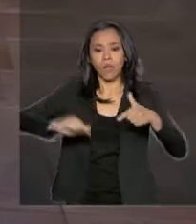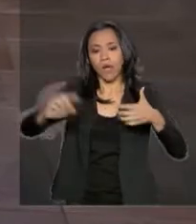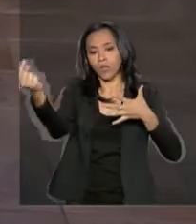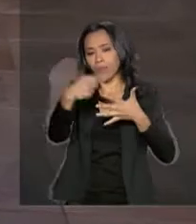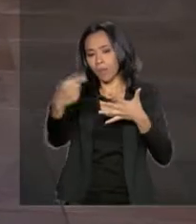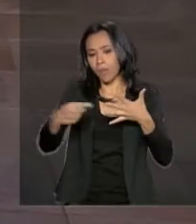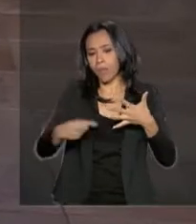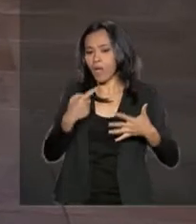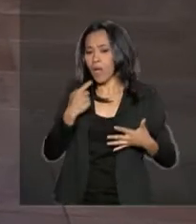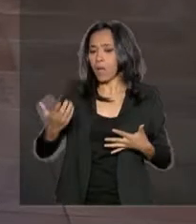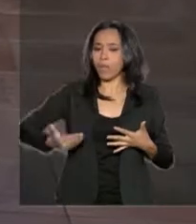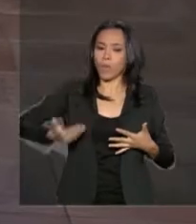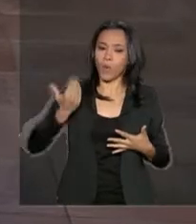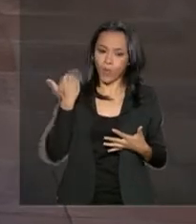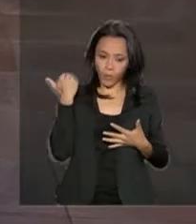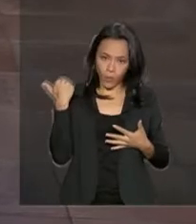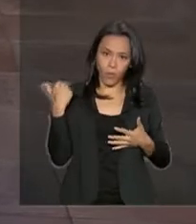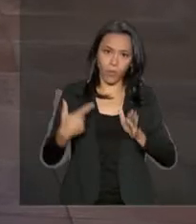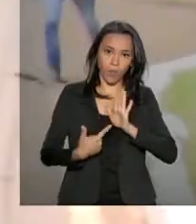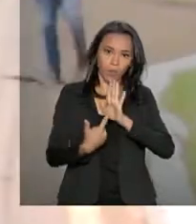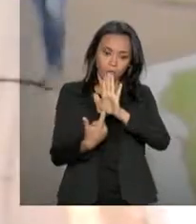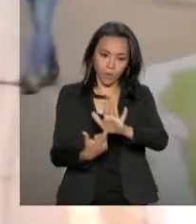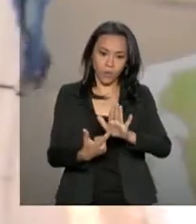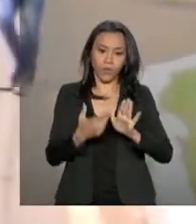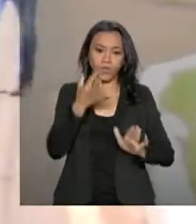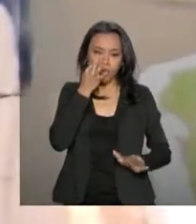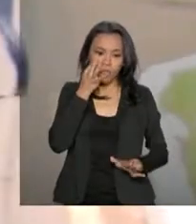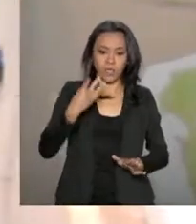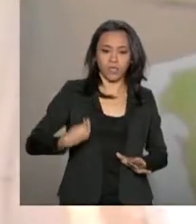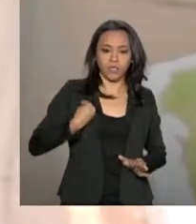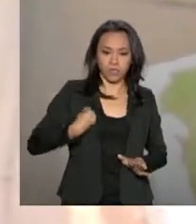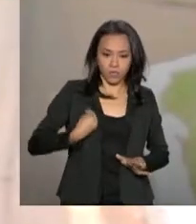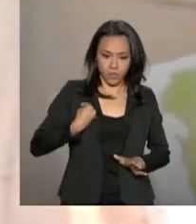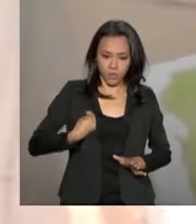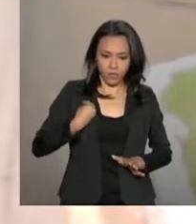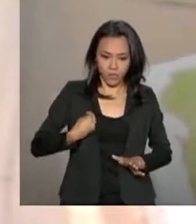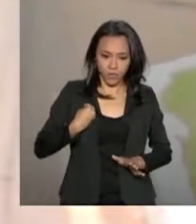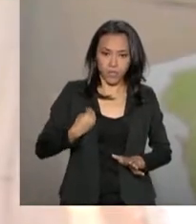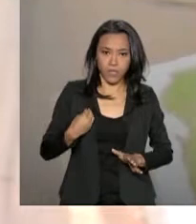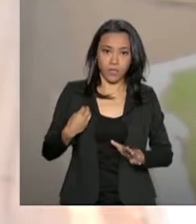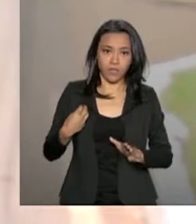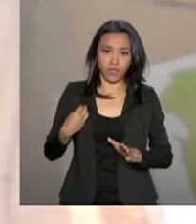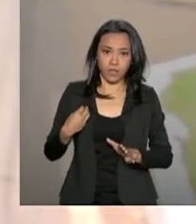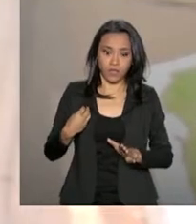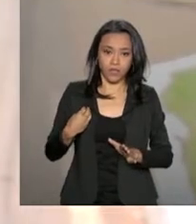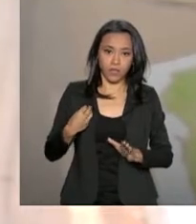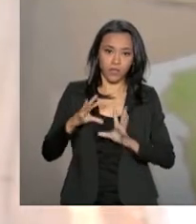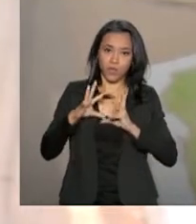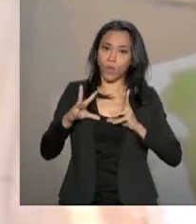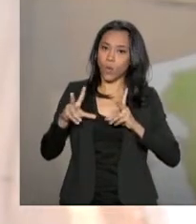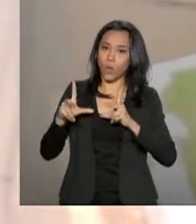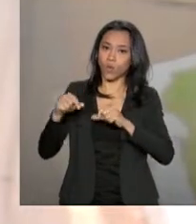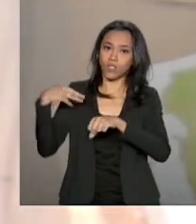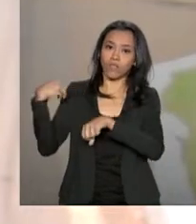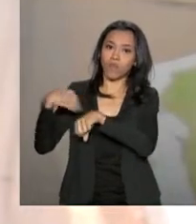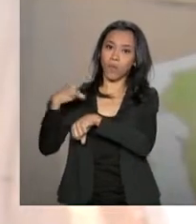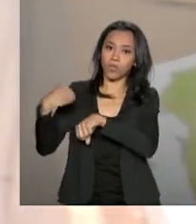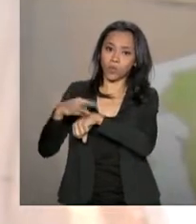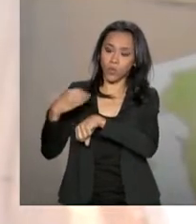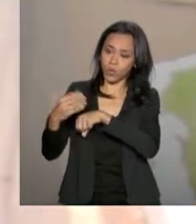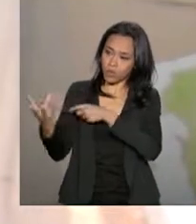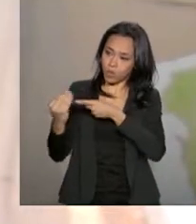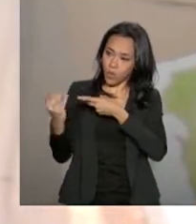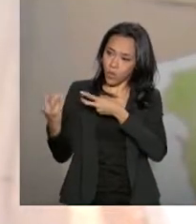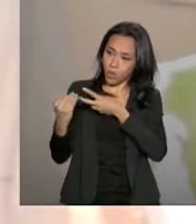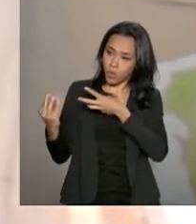publicou nas redes sociais que está, neste momento, recebendo todas as informações e estabelecendo